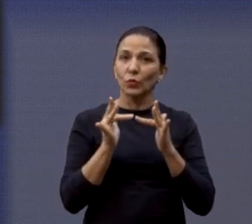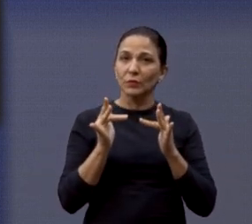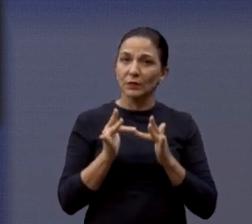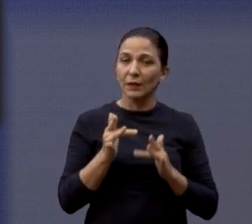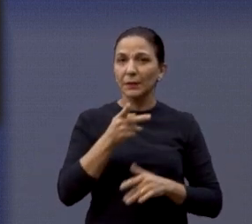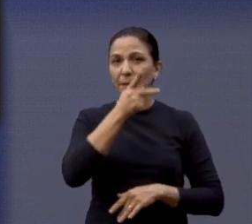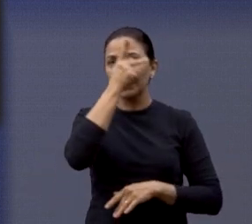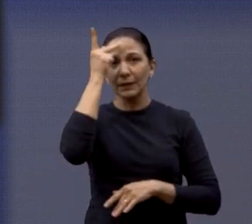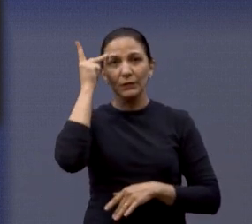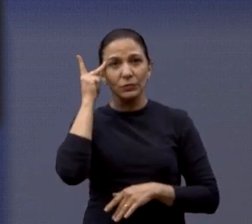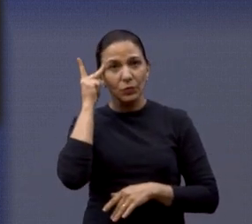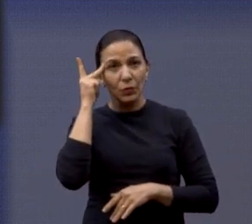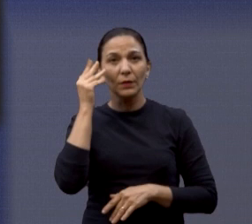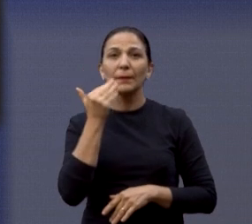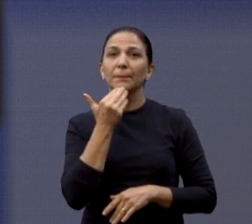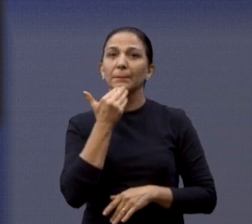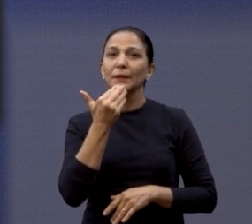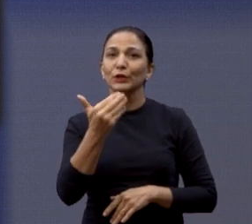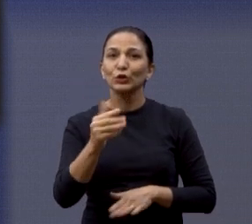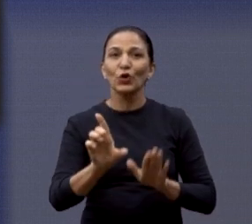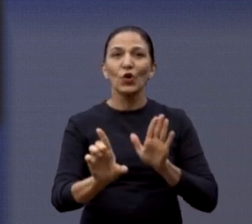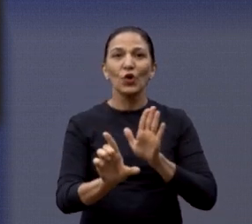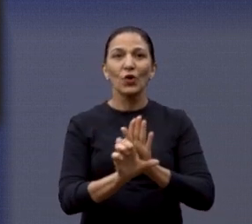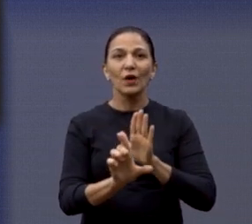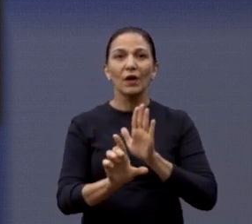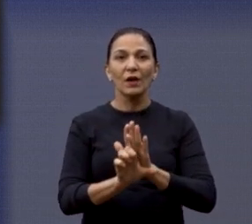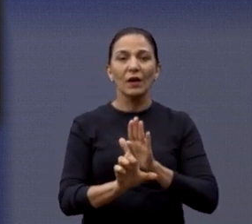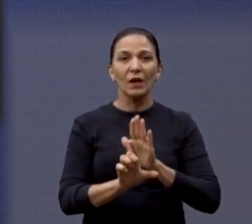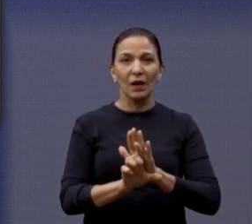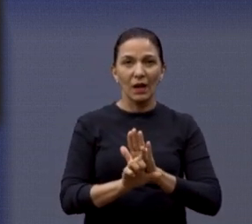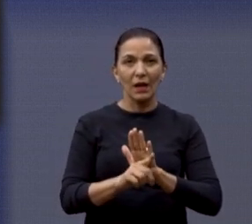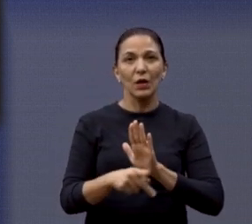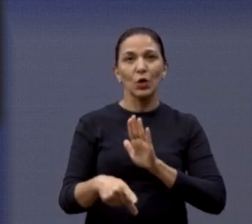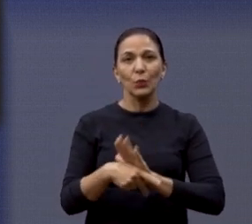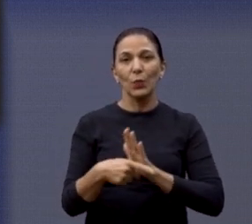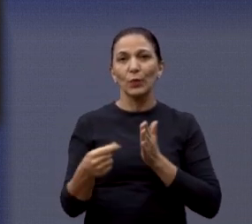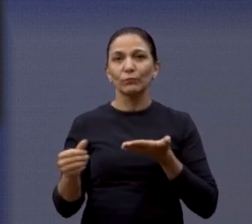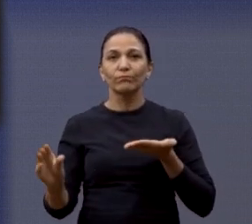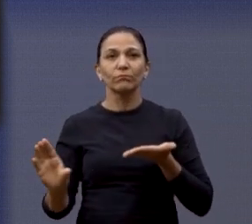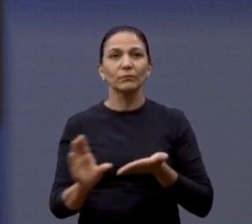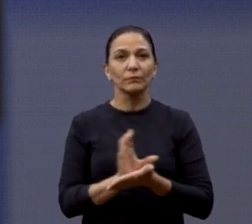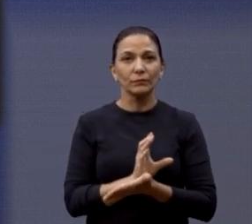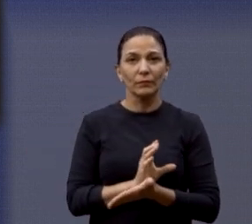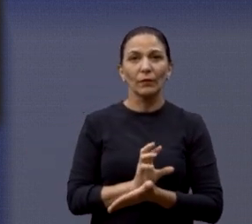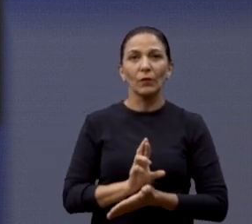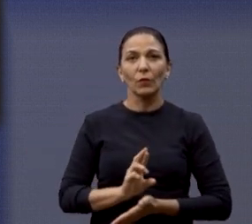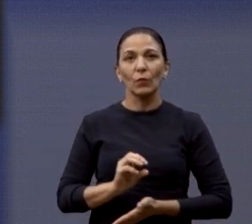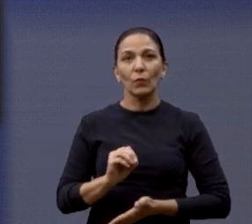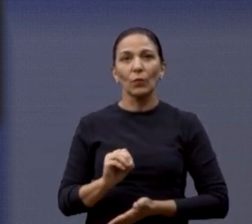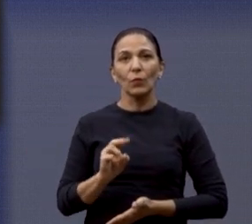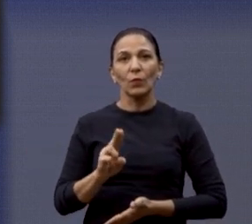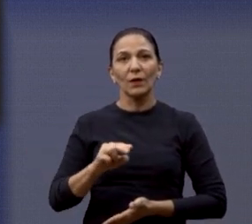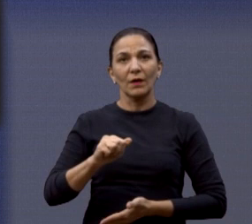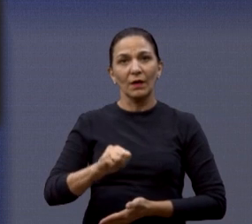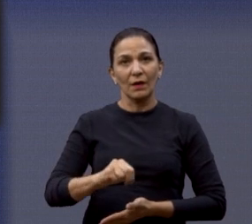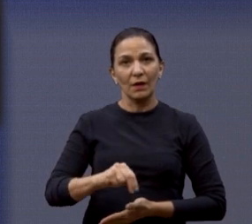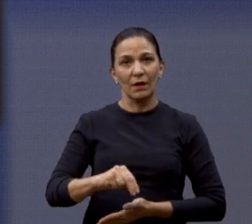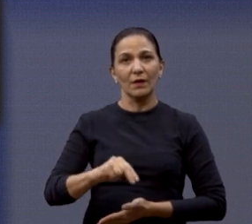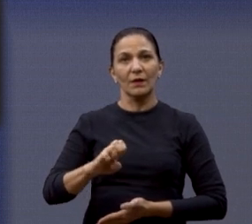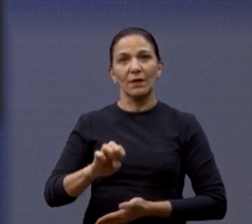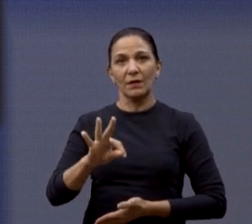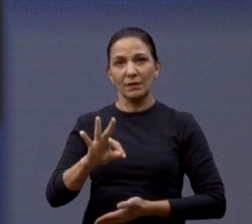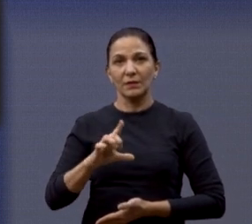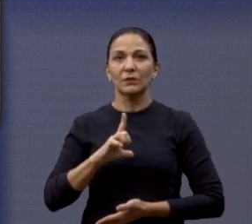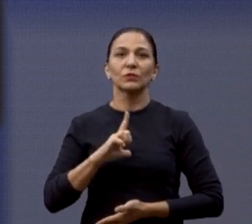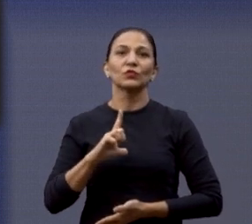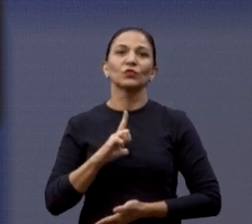solicitação da Lei Rouanet, para estar buscando recursos. Já passamos lá para o César, para o pessoal, para estar fazendo